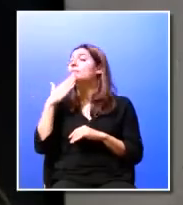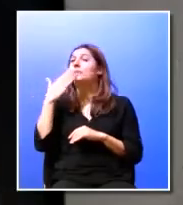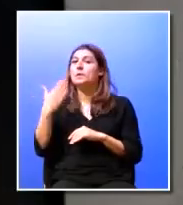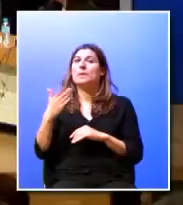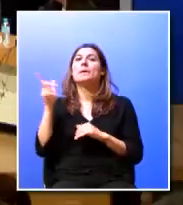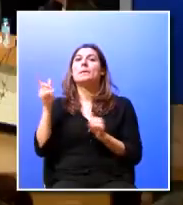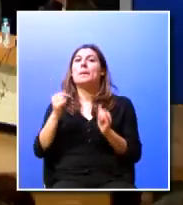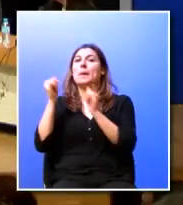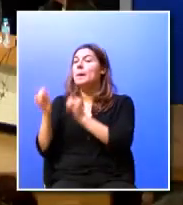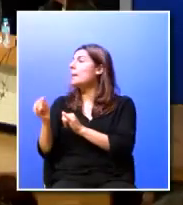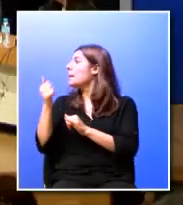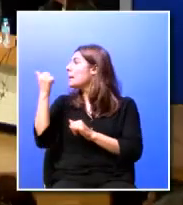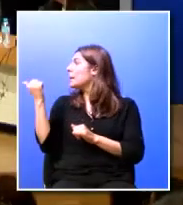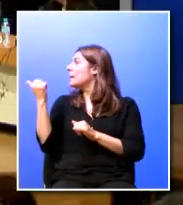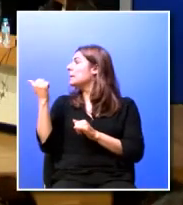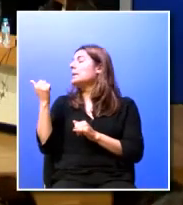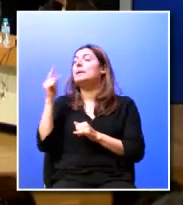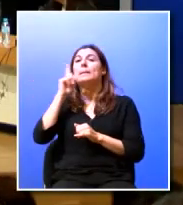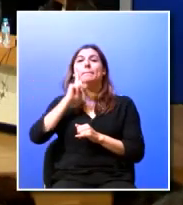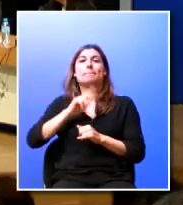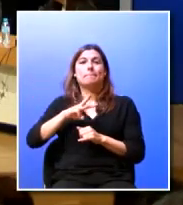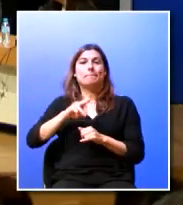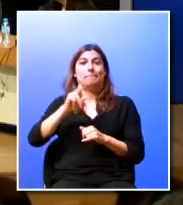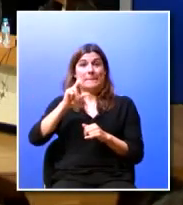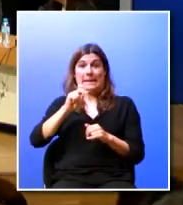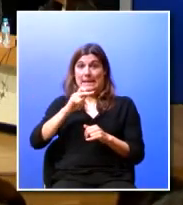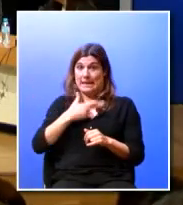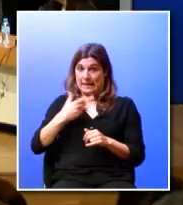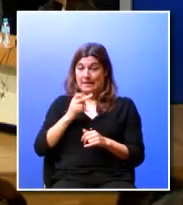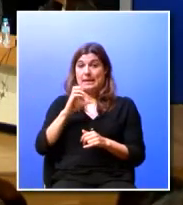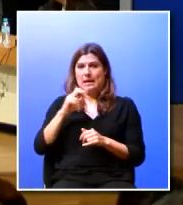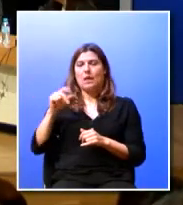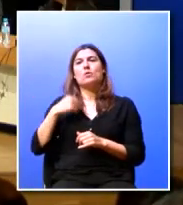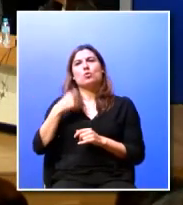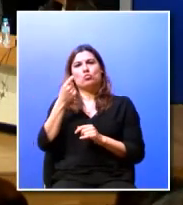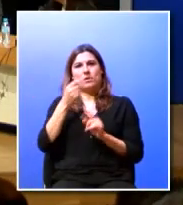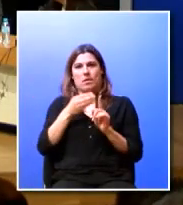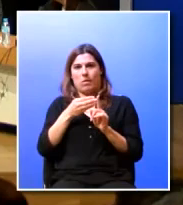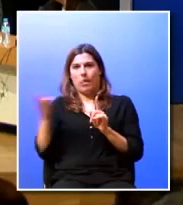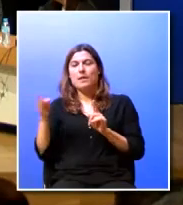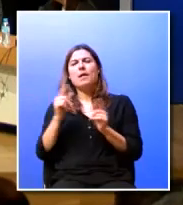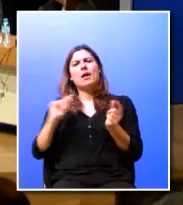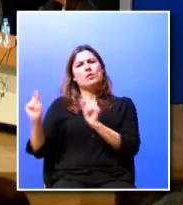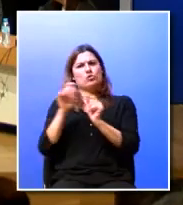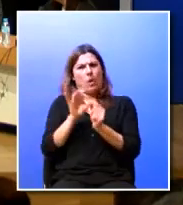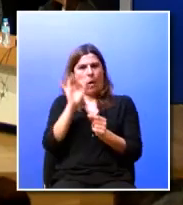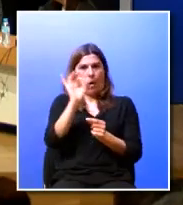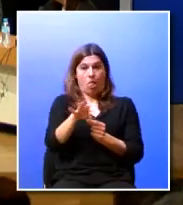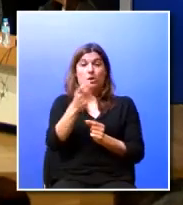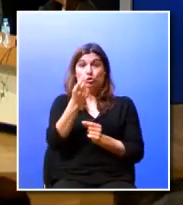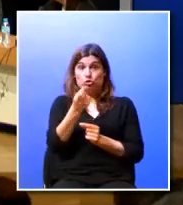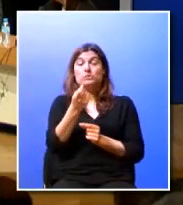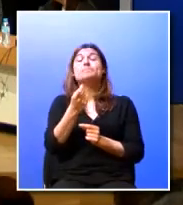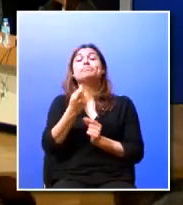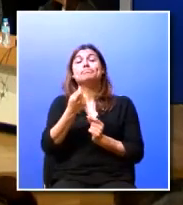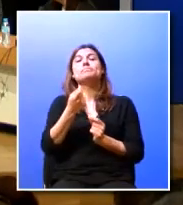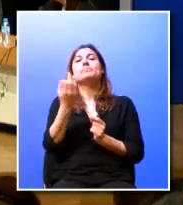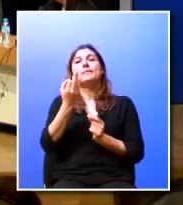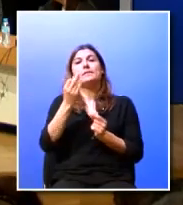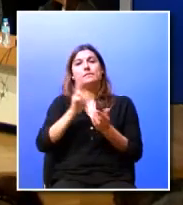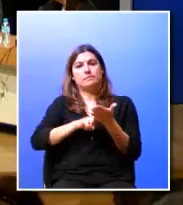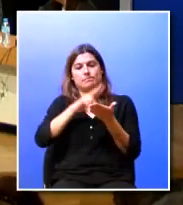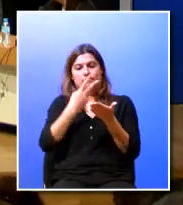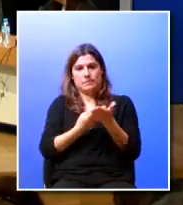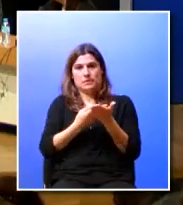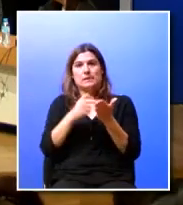a concordância da Maria da Calada eu vou aqui agora fazer uma divergência na discussão no sentido em que houve uma alteração